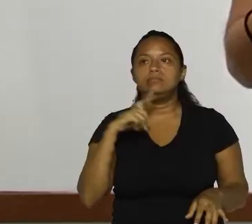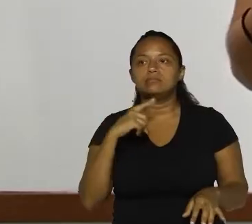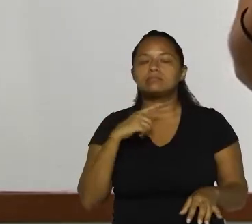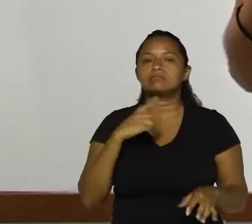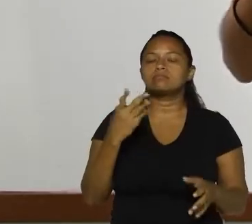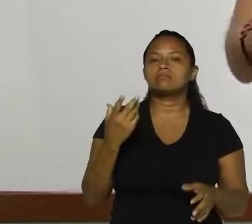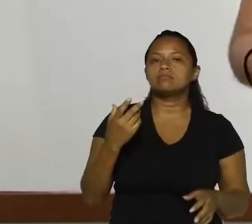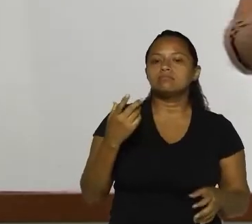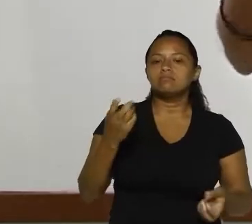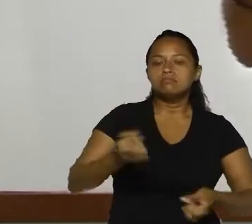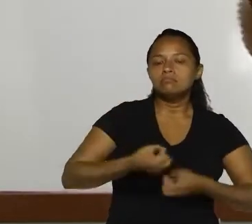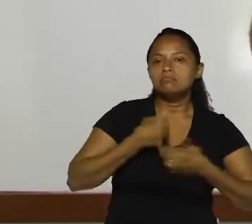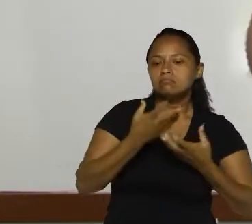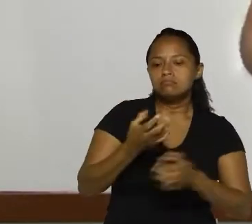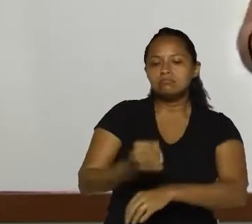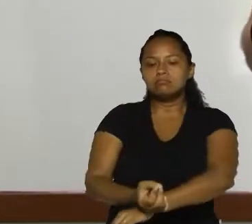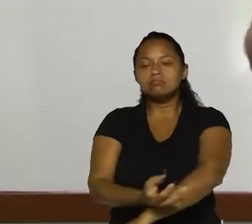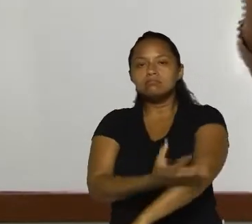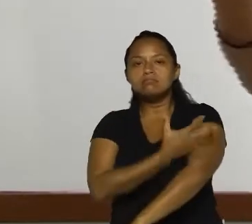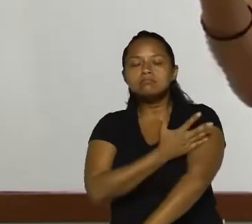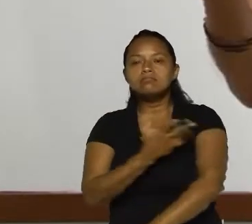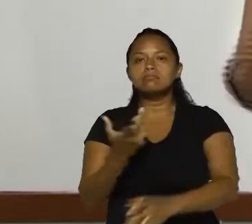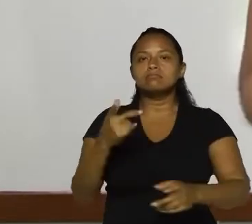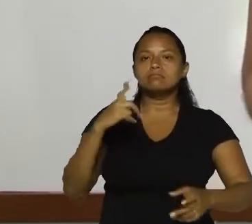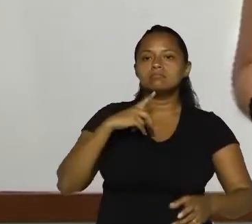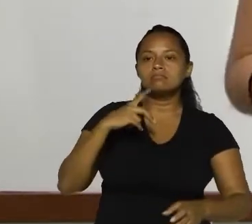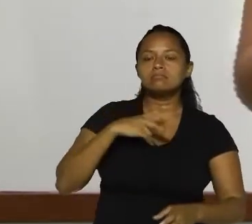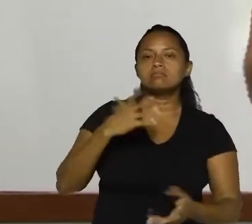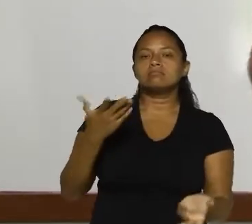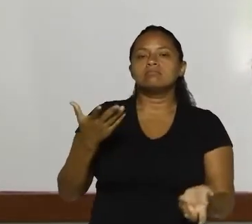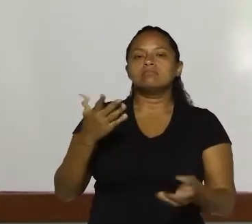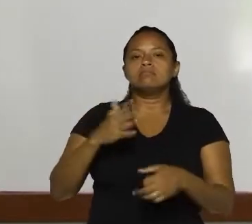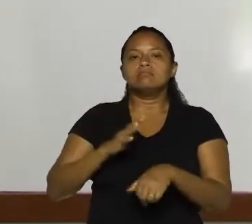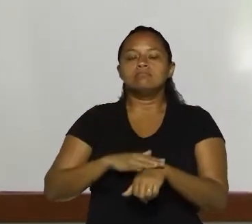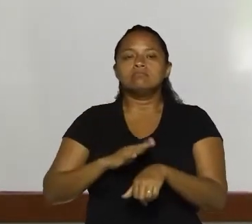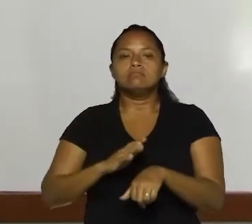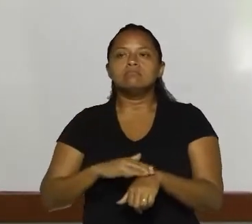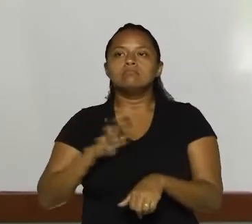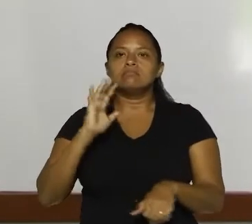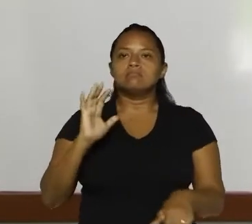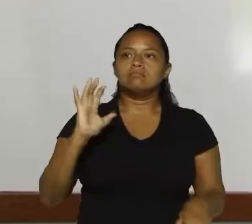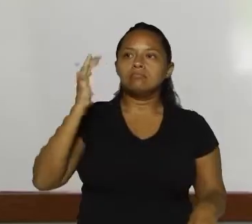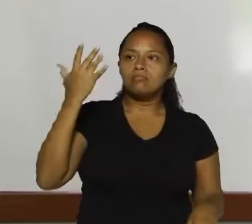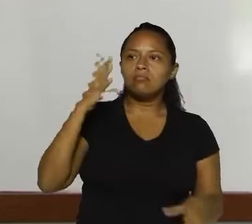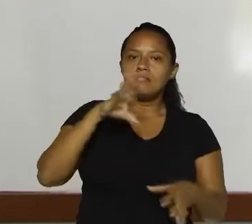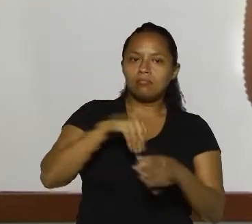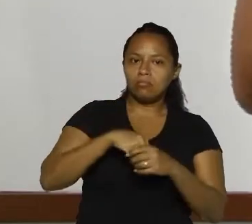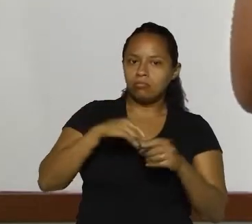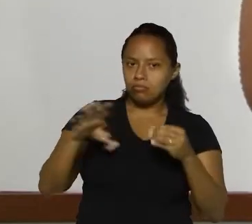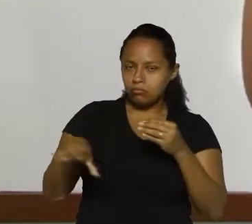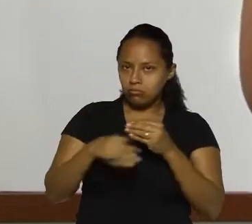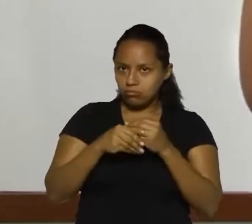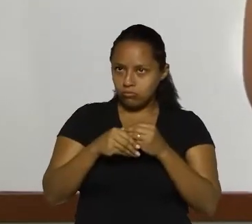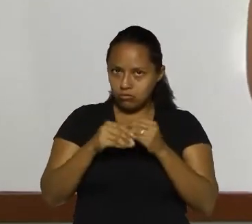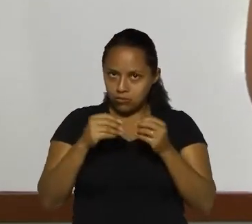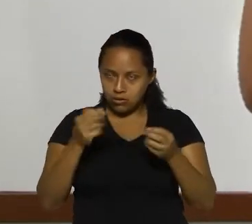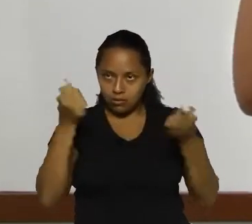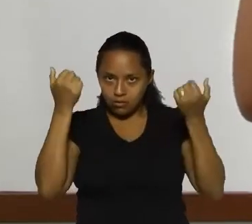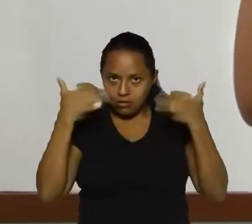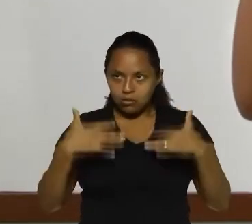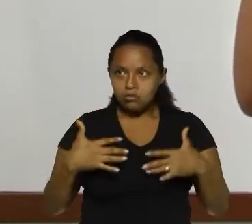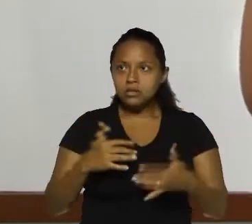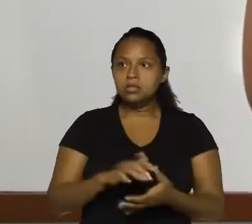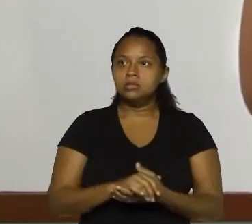expressarem emoções, estados de espírito, elas vão se enquadrar aqui nas frases exclamativas.